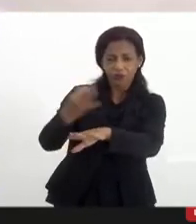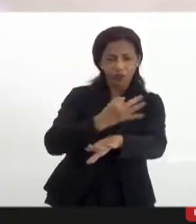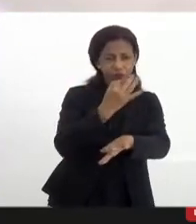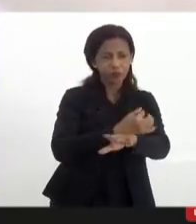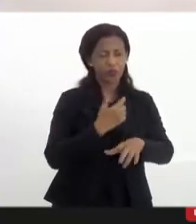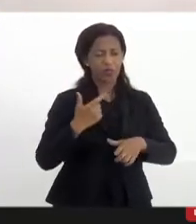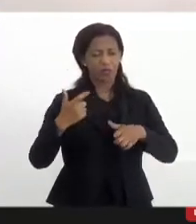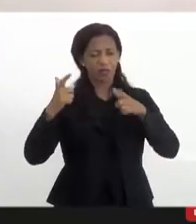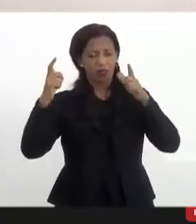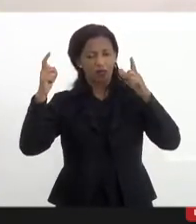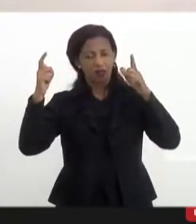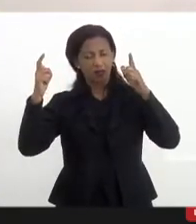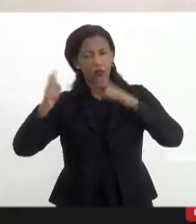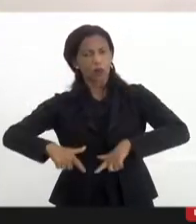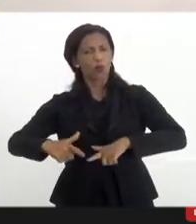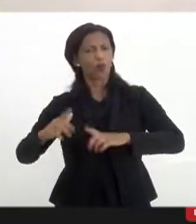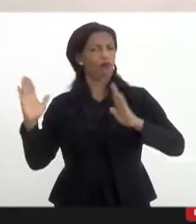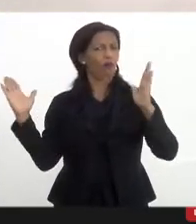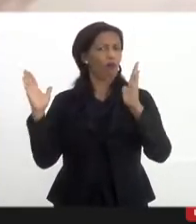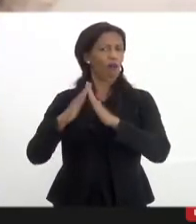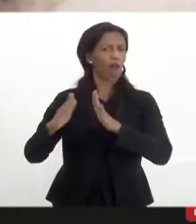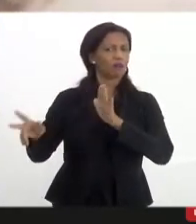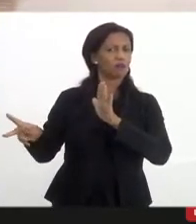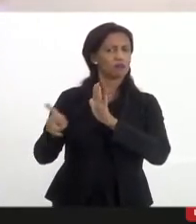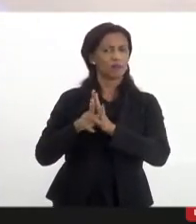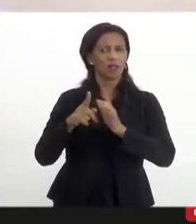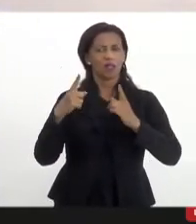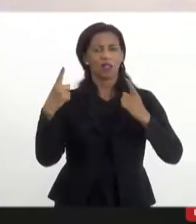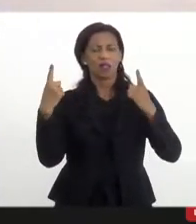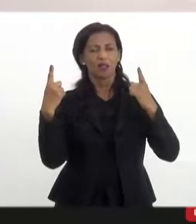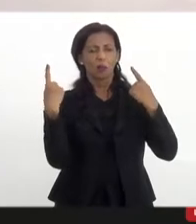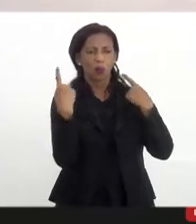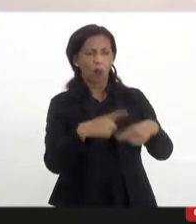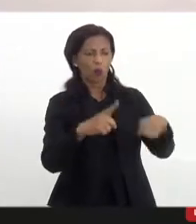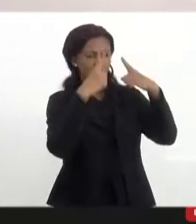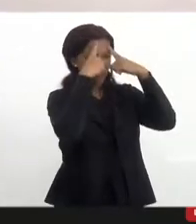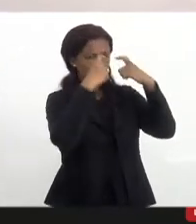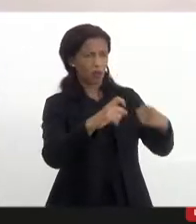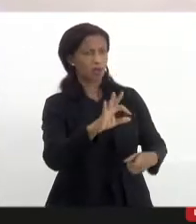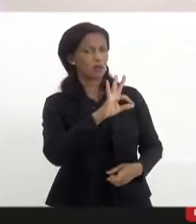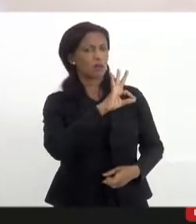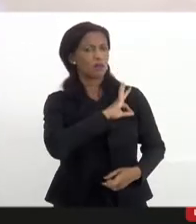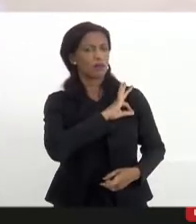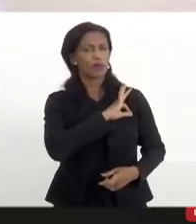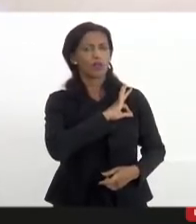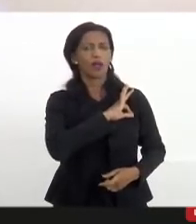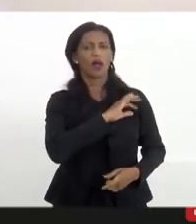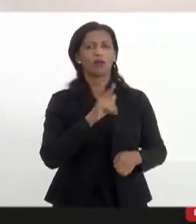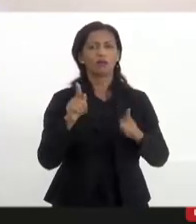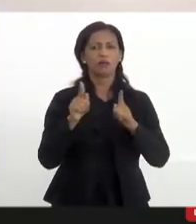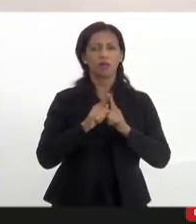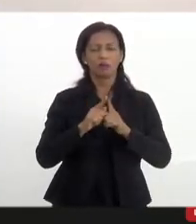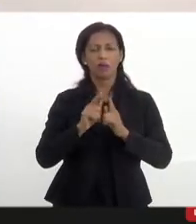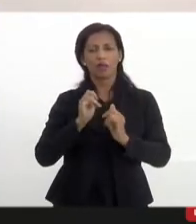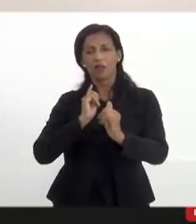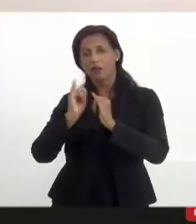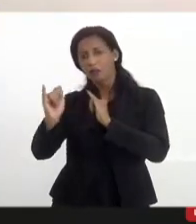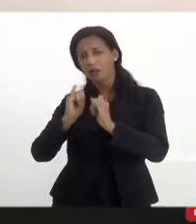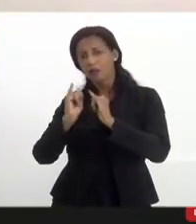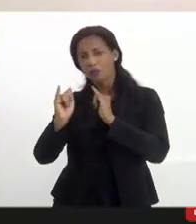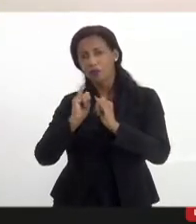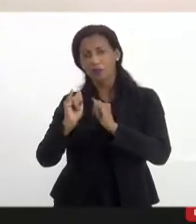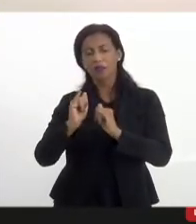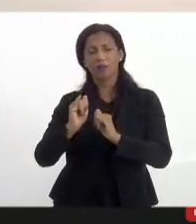luta pela moradia, na luta contra a violência policial, no acesso a informações, a